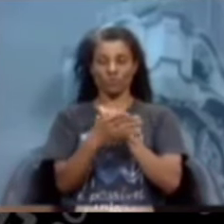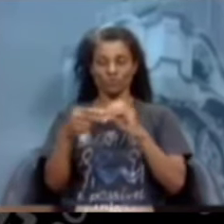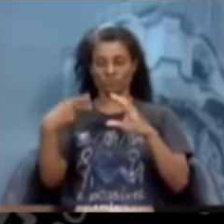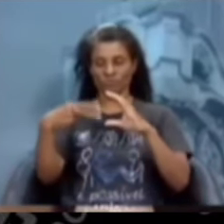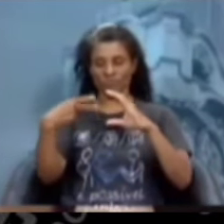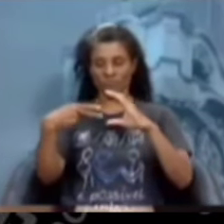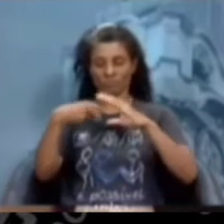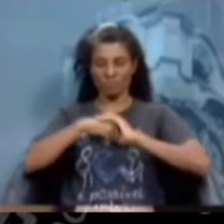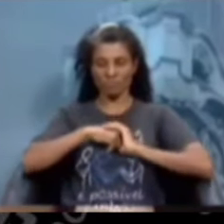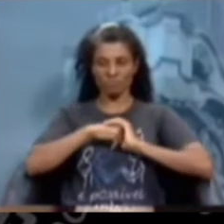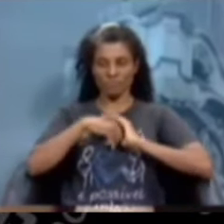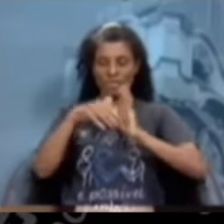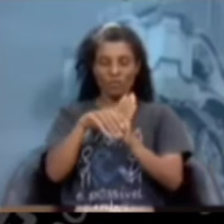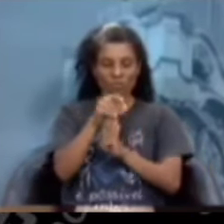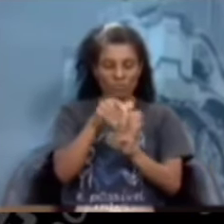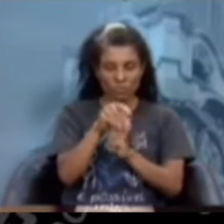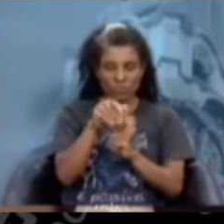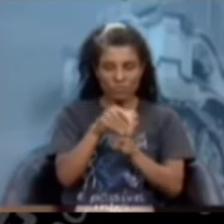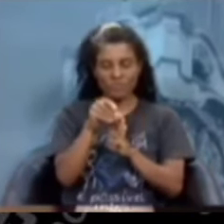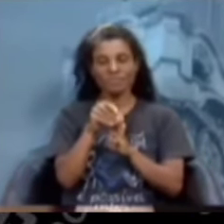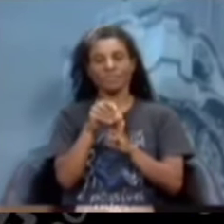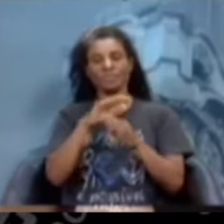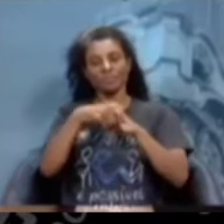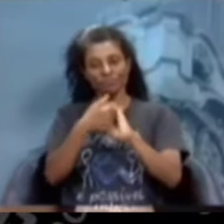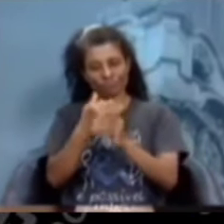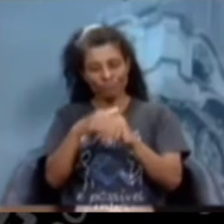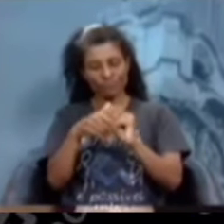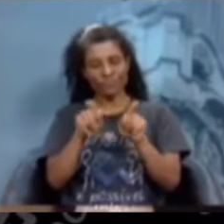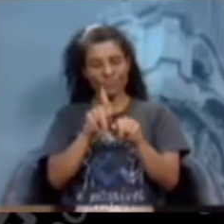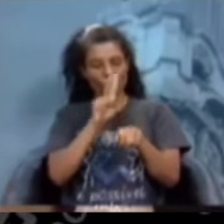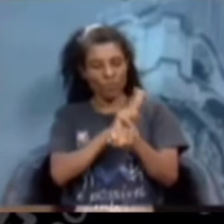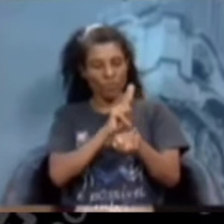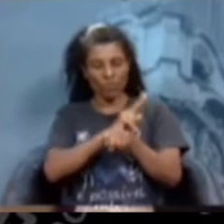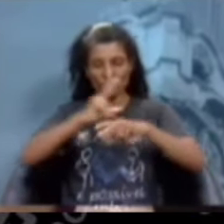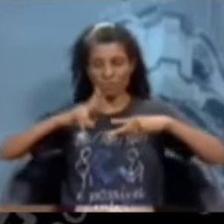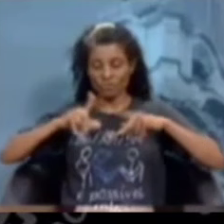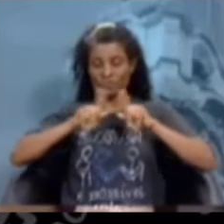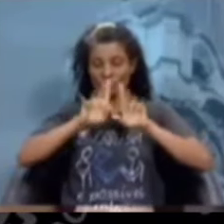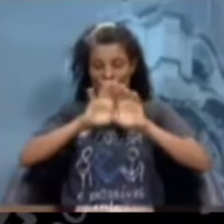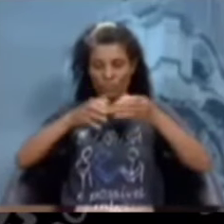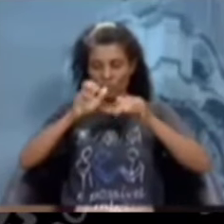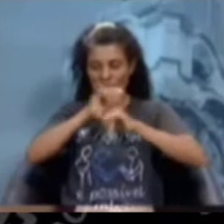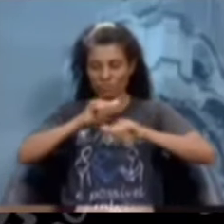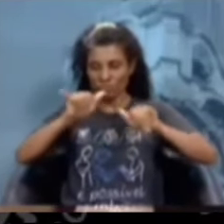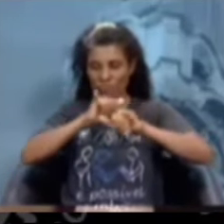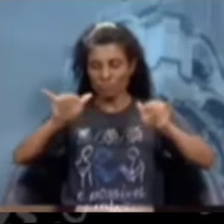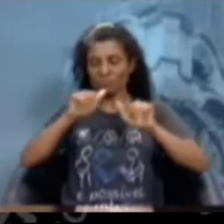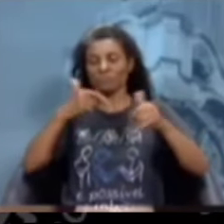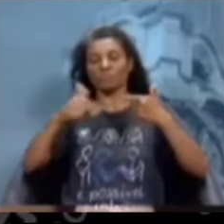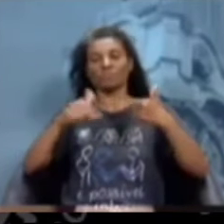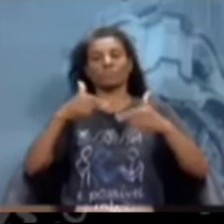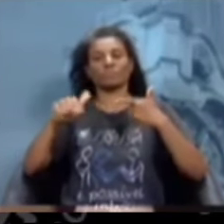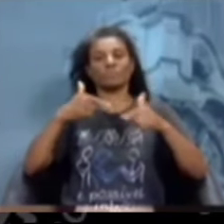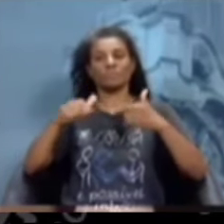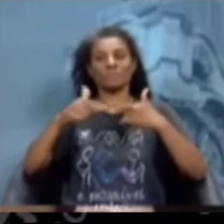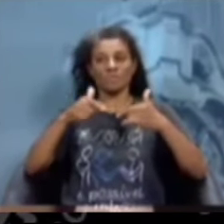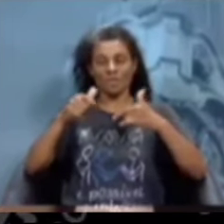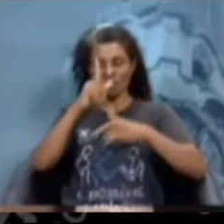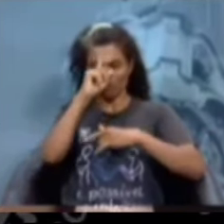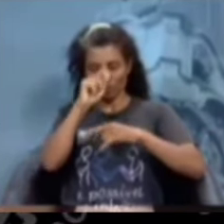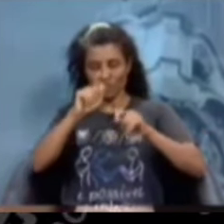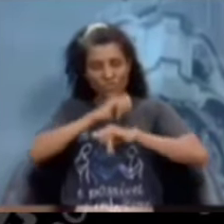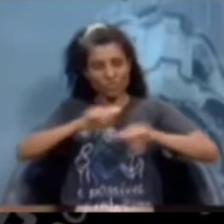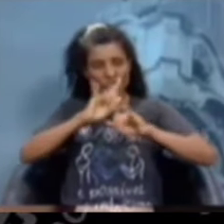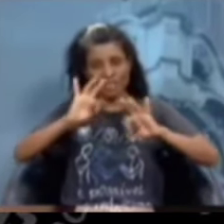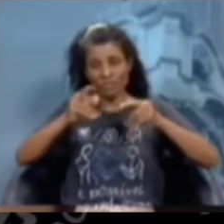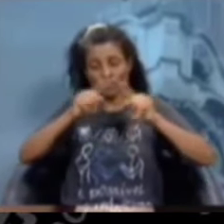As orientações pertinentes à higienização e à proteção individual e coletiva divulgadas pelo serviço de ambulatório serão divulgadas a todos